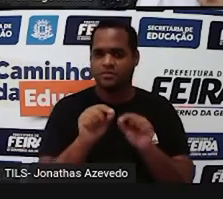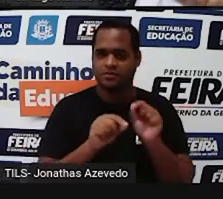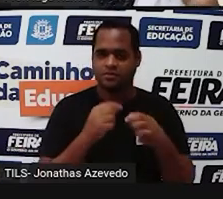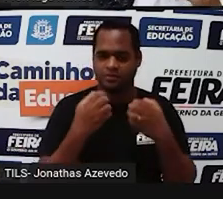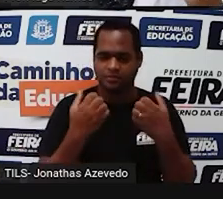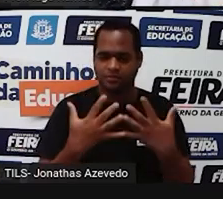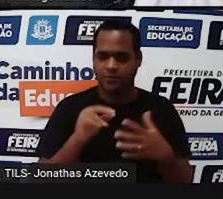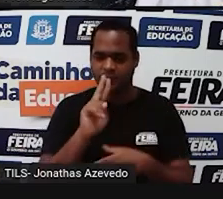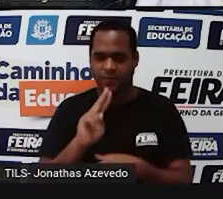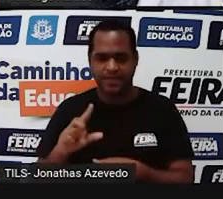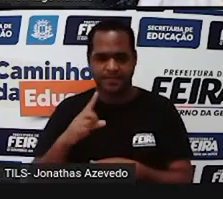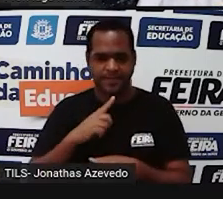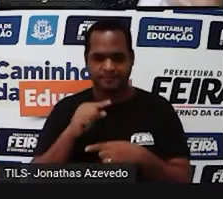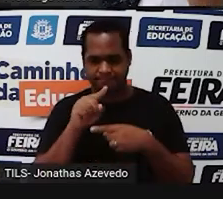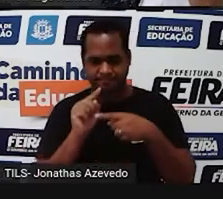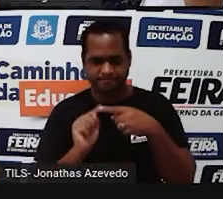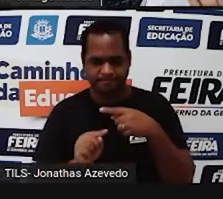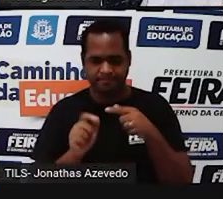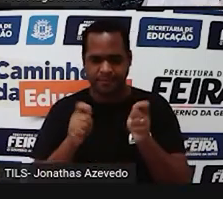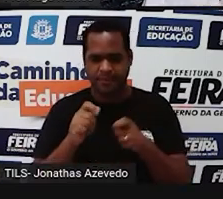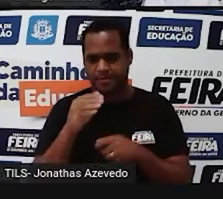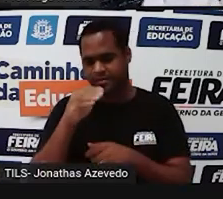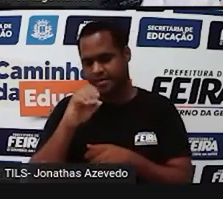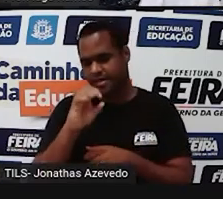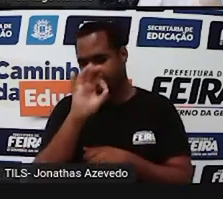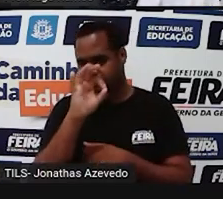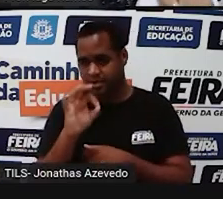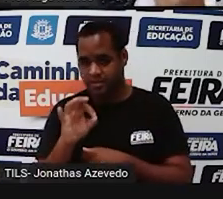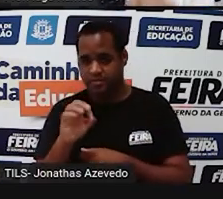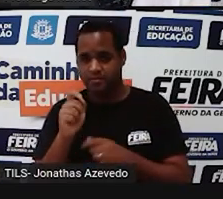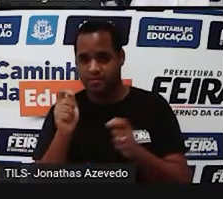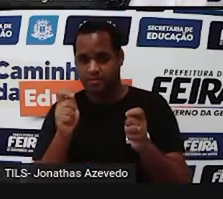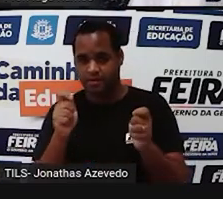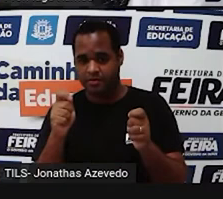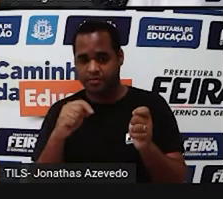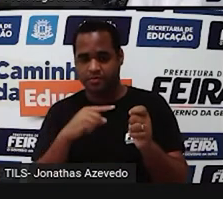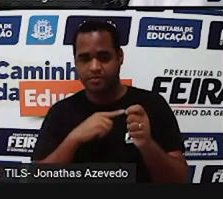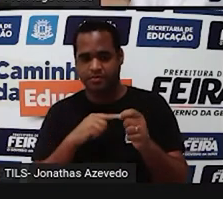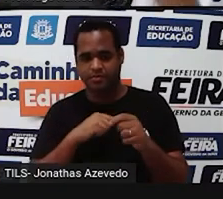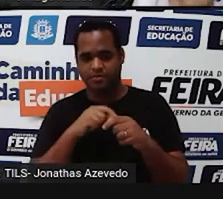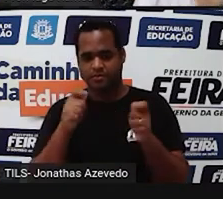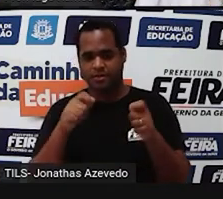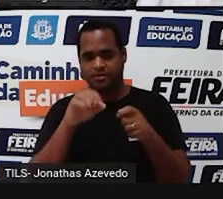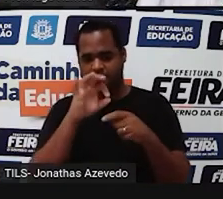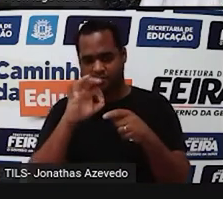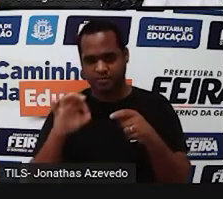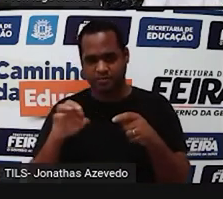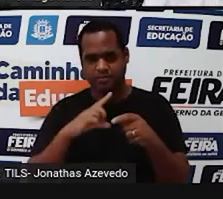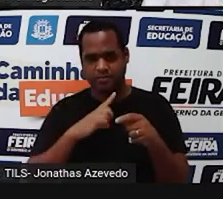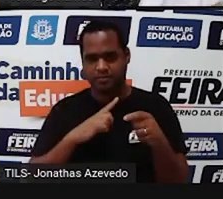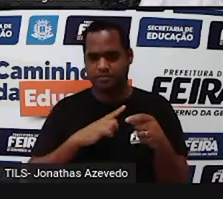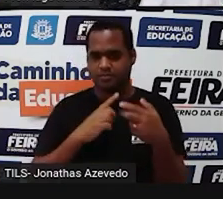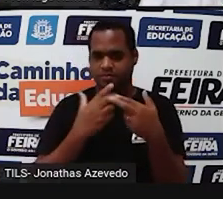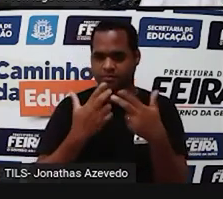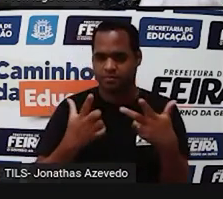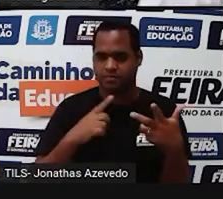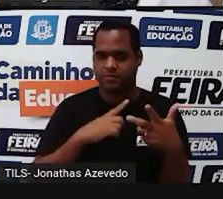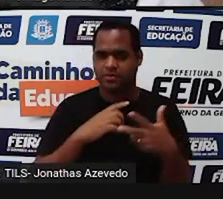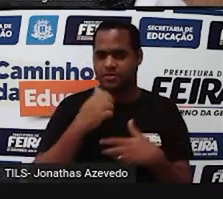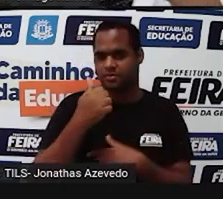de você usar a fração. Pegar os 10% escrito na forma de fração e fazer esse cálculo aí com